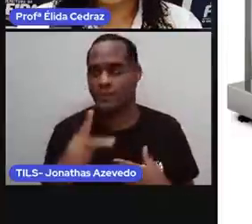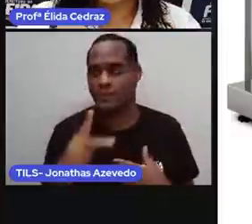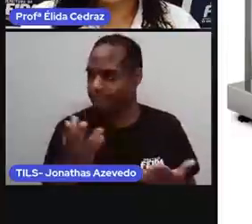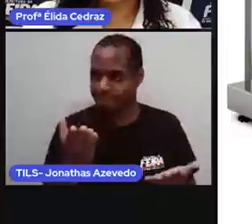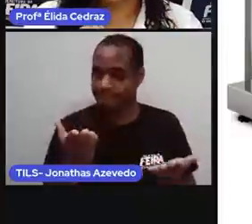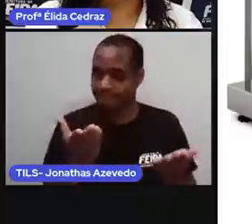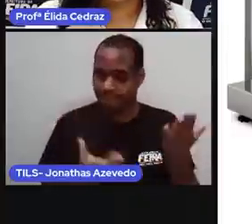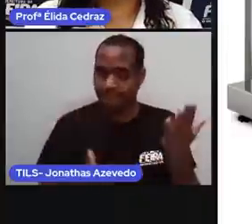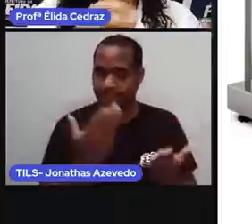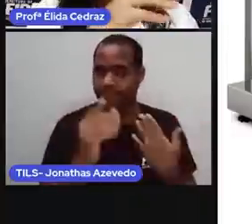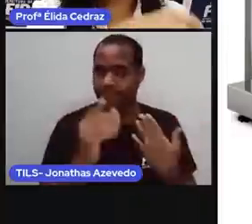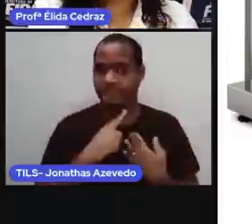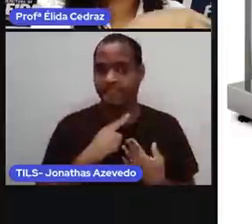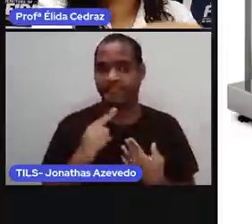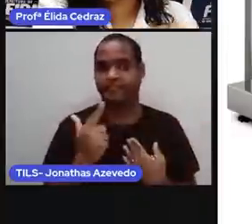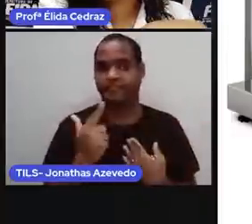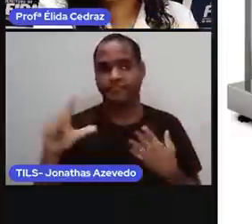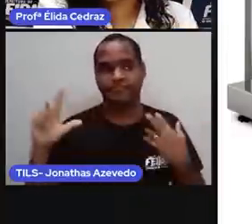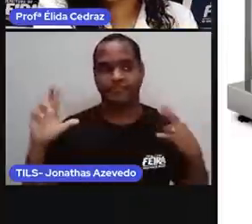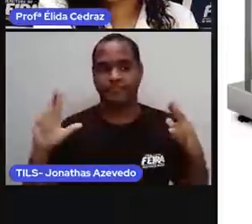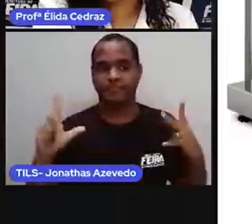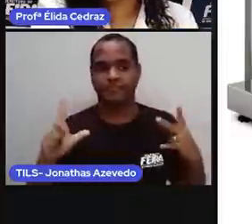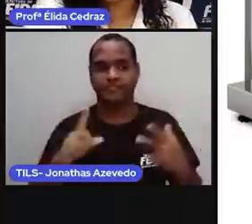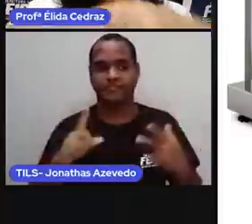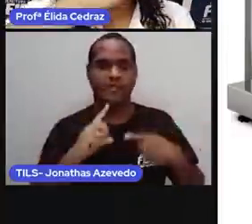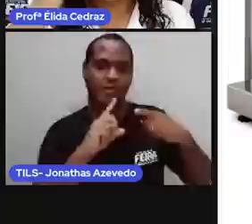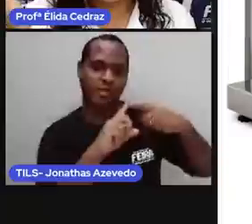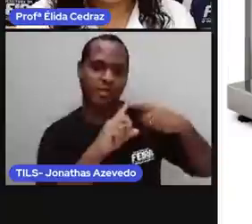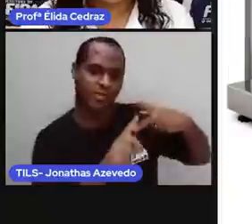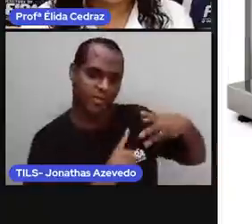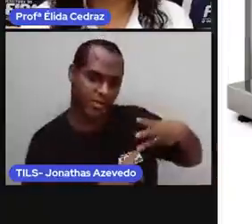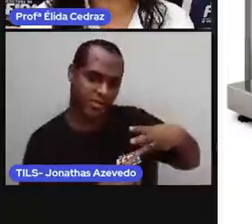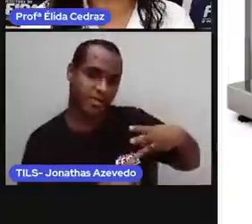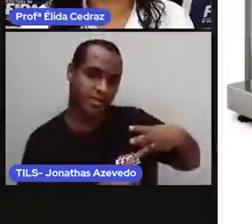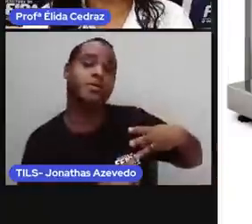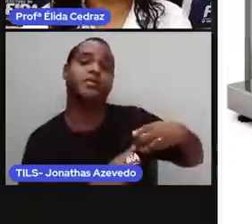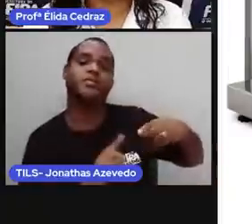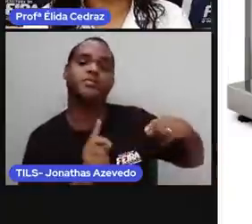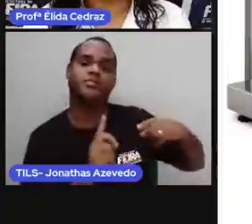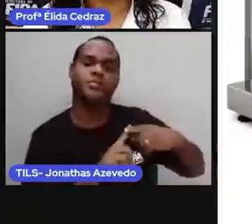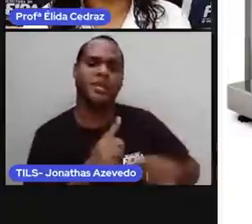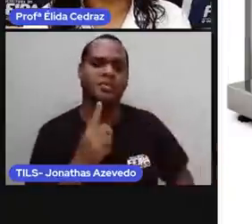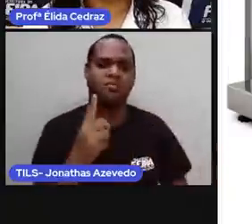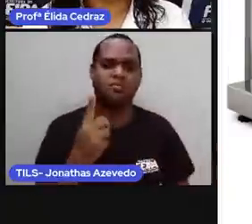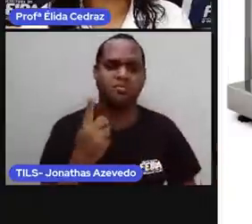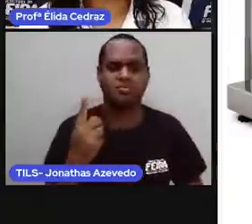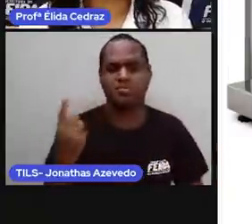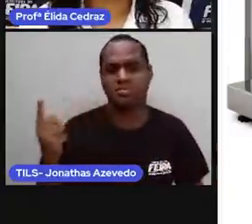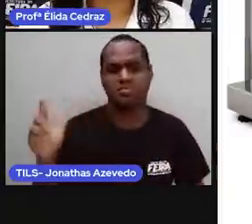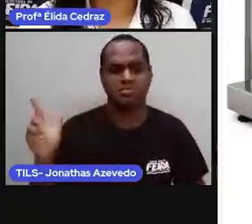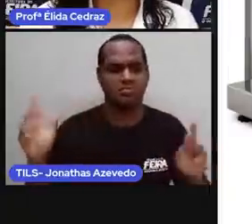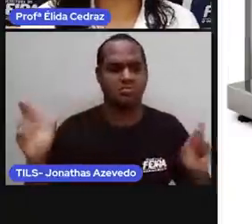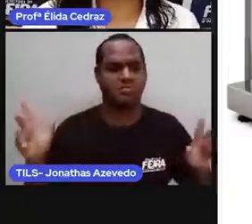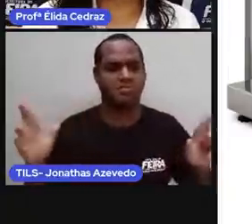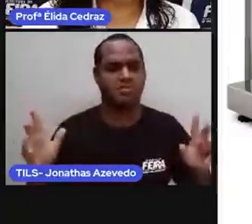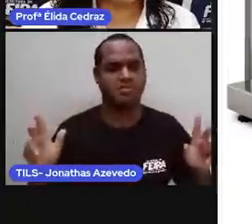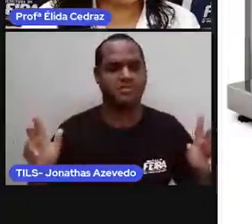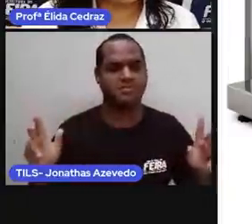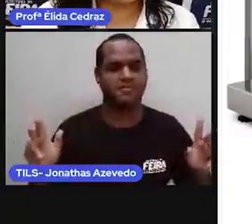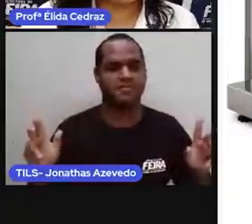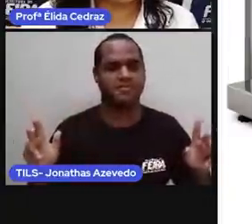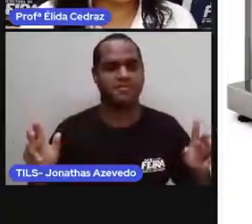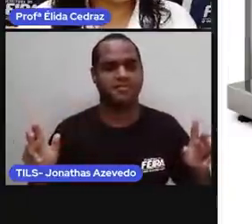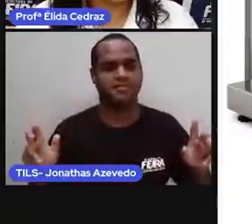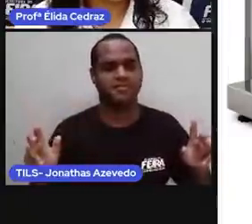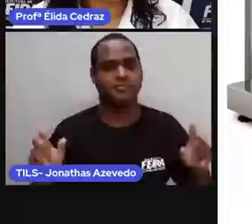atrás, que de um lado tem três pezinhos e do outro só tem um. Tem um de